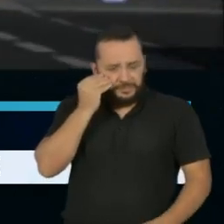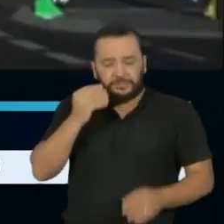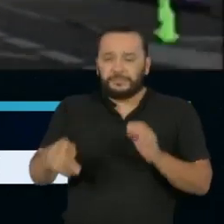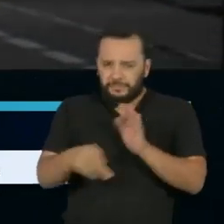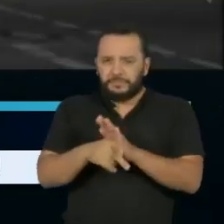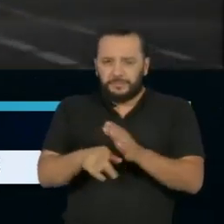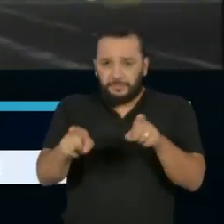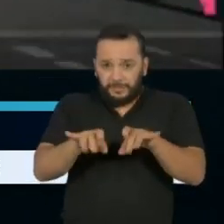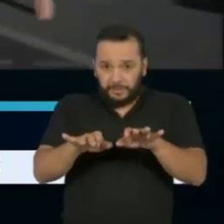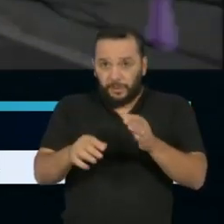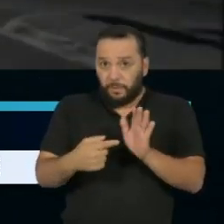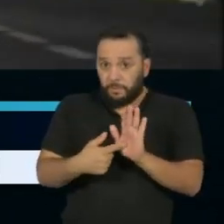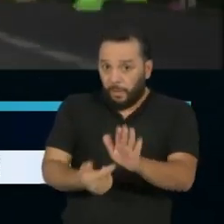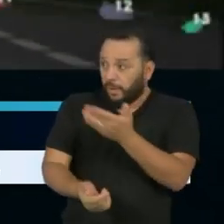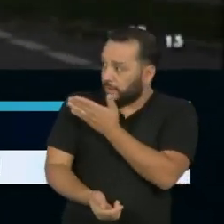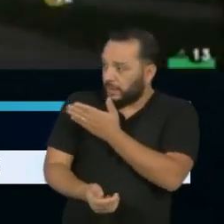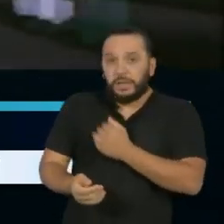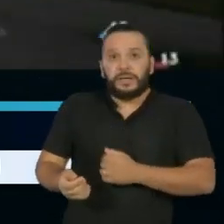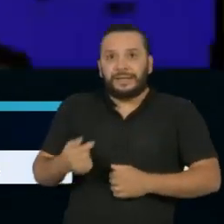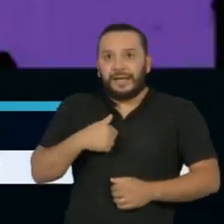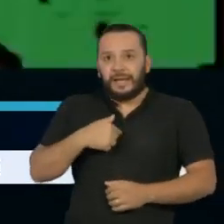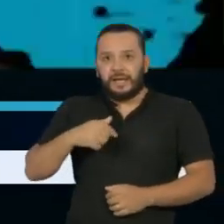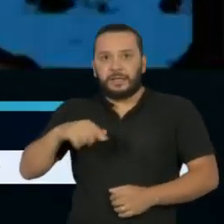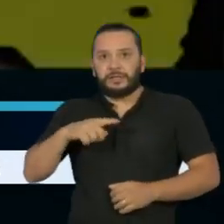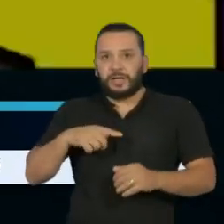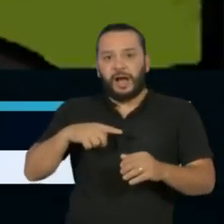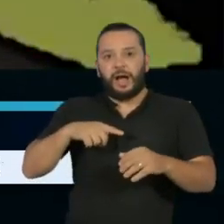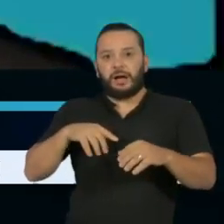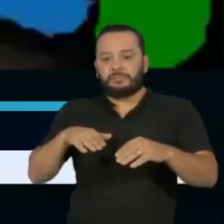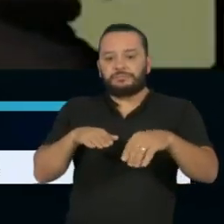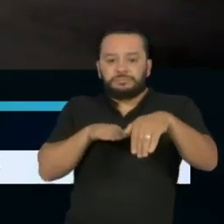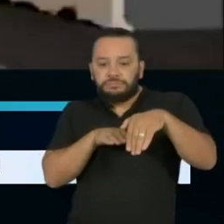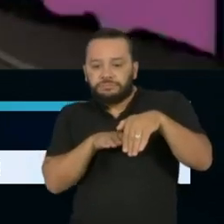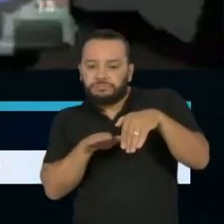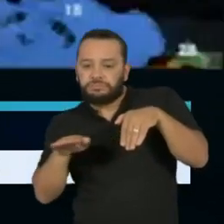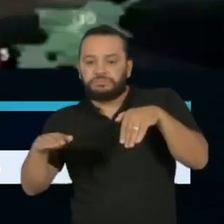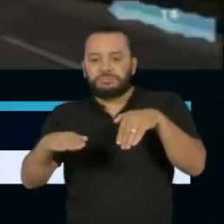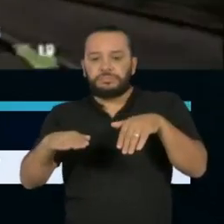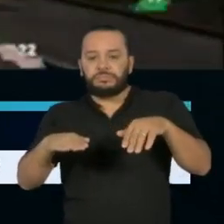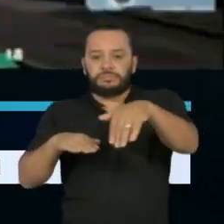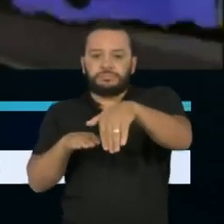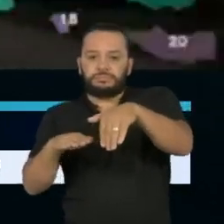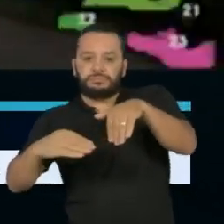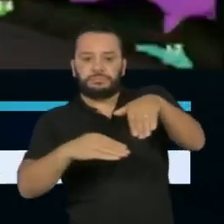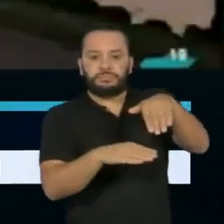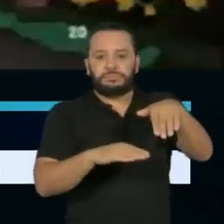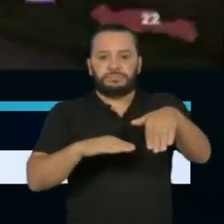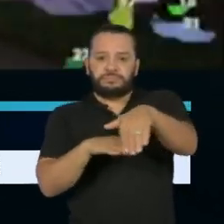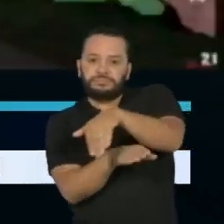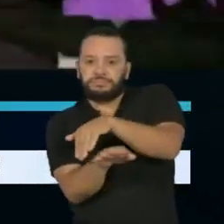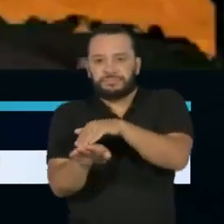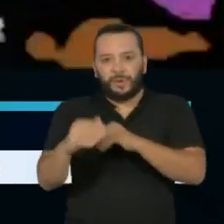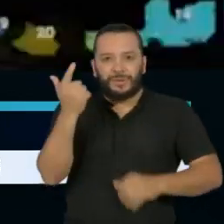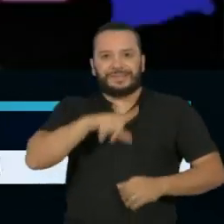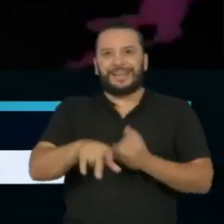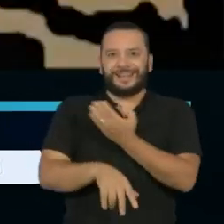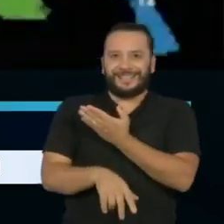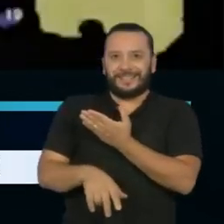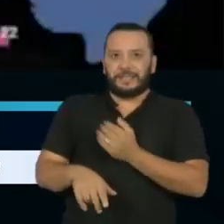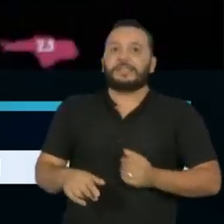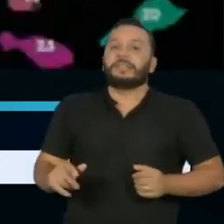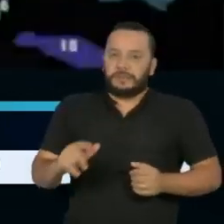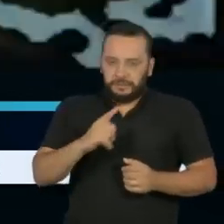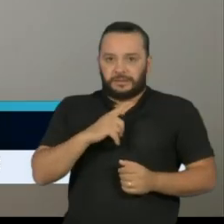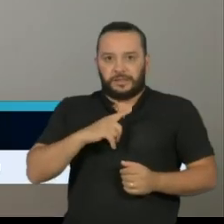mostram que ele teve sucesso ao fugir ou desviar de obstáculos. A maioria dos algoritmos foram testados em ambientes de